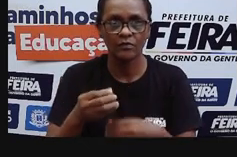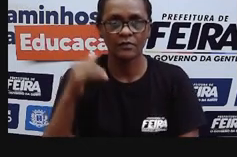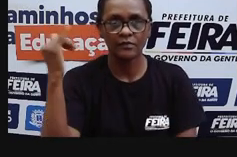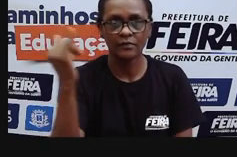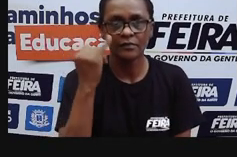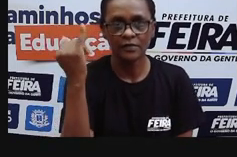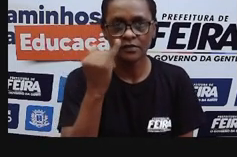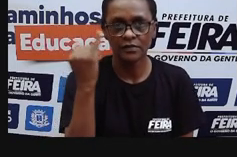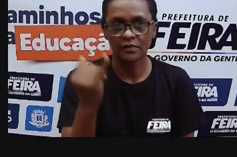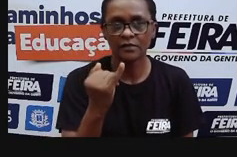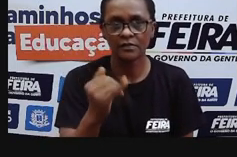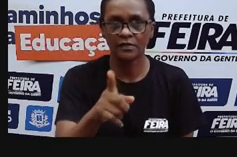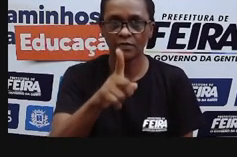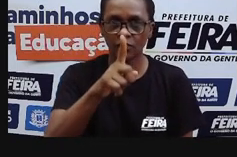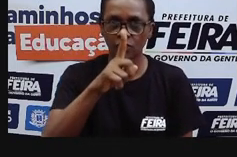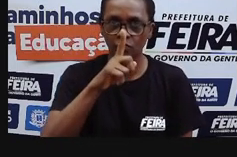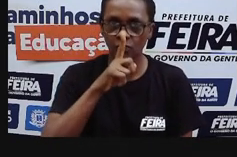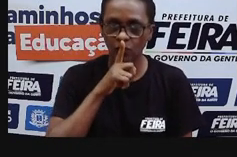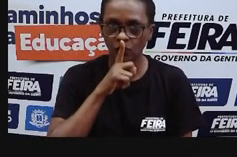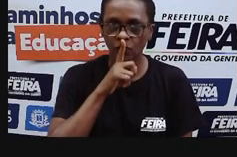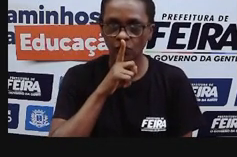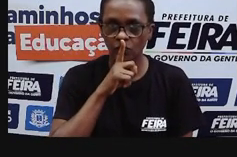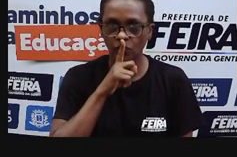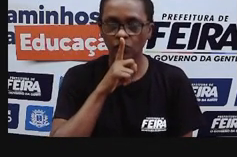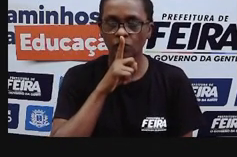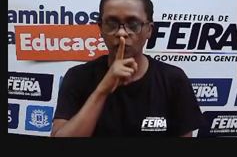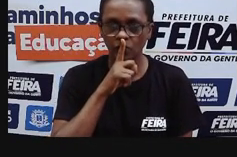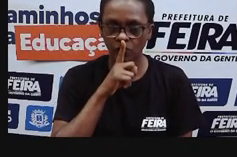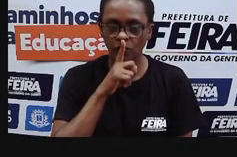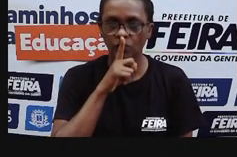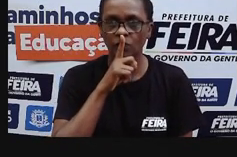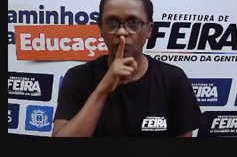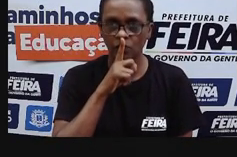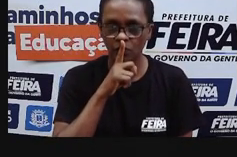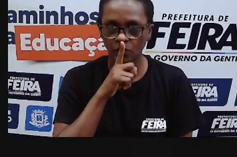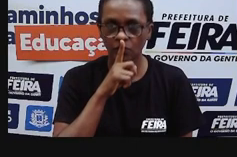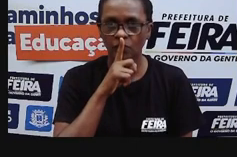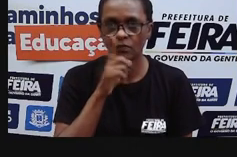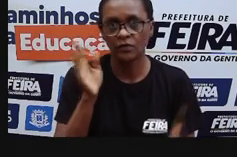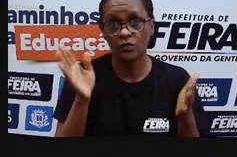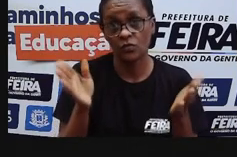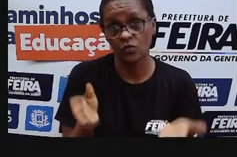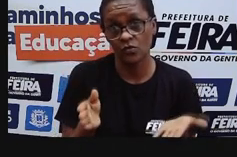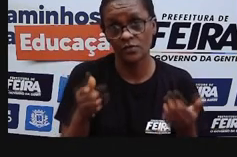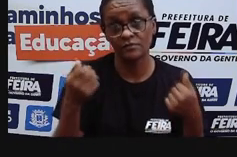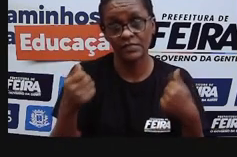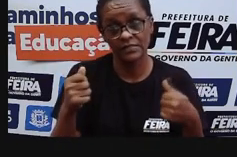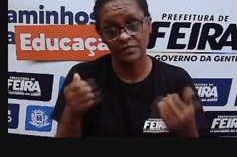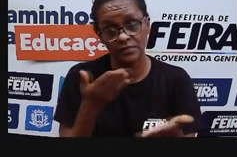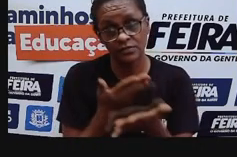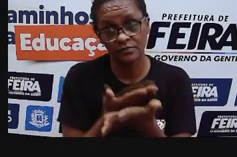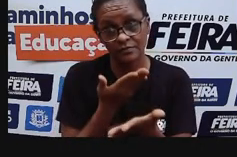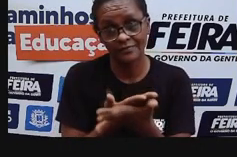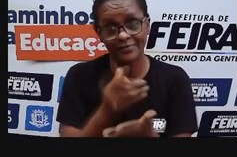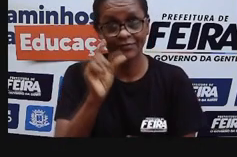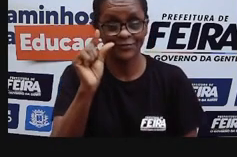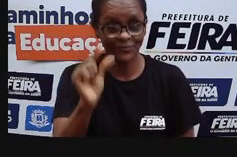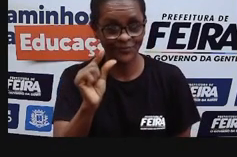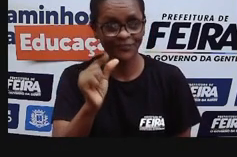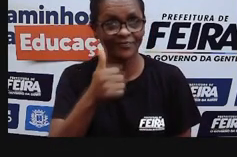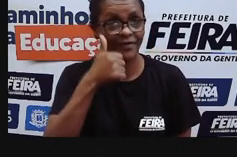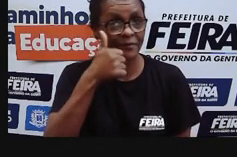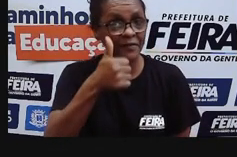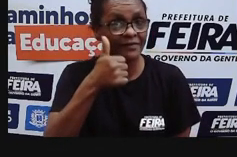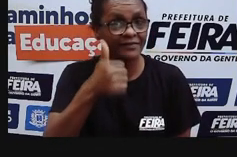foi comum. E a gente precisa hoje estudar um pouco mais também sobre a